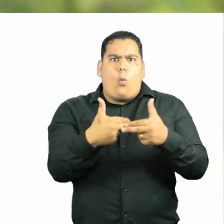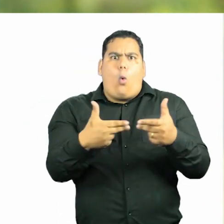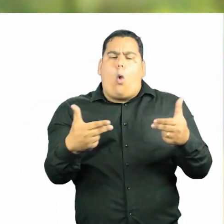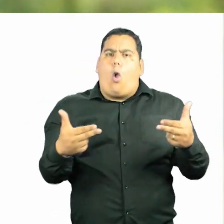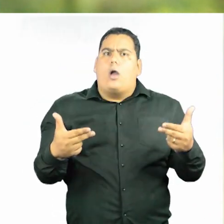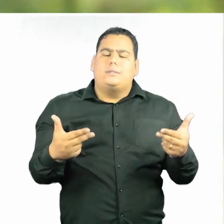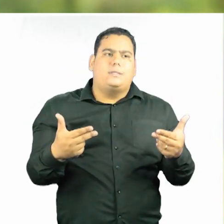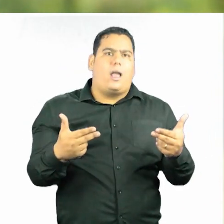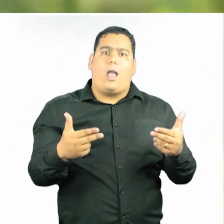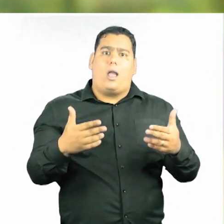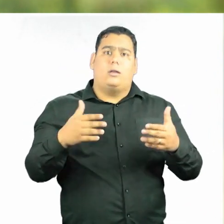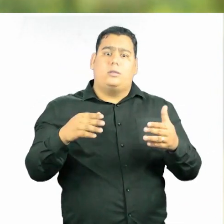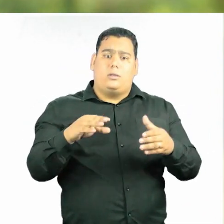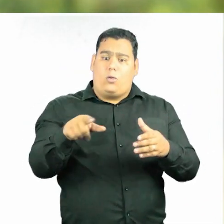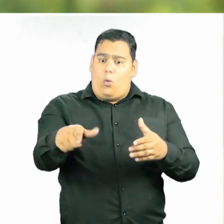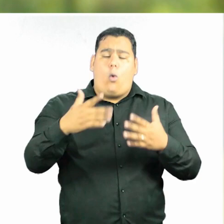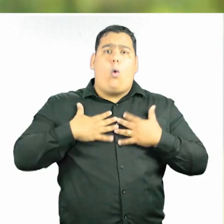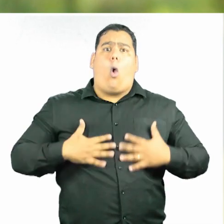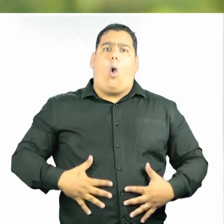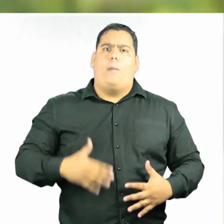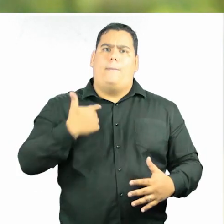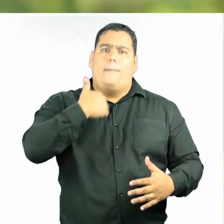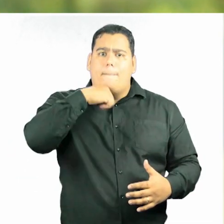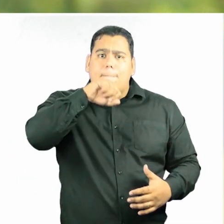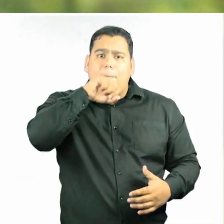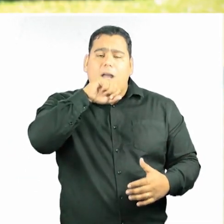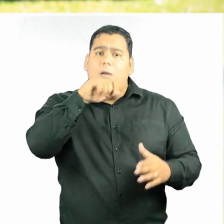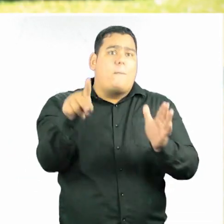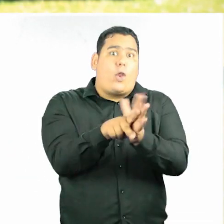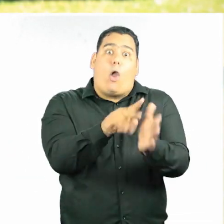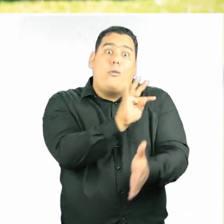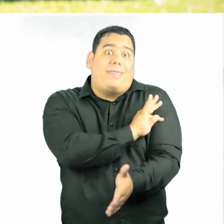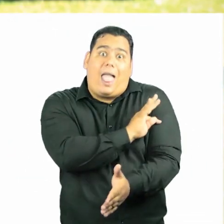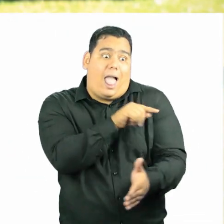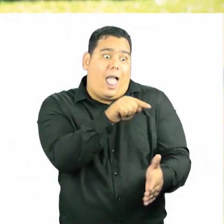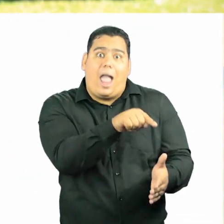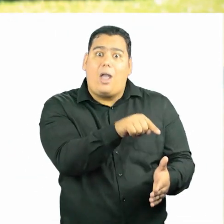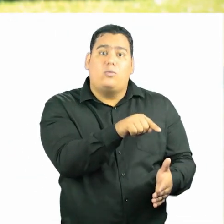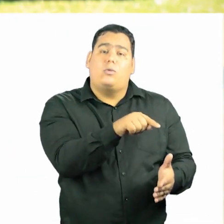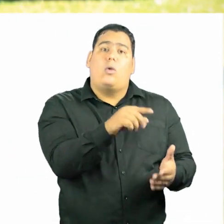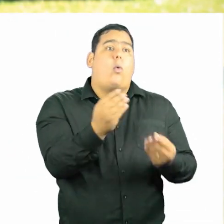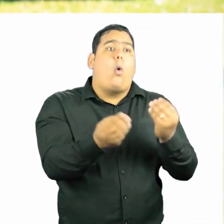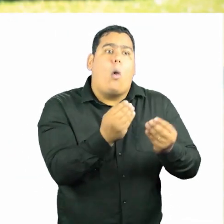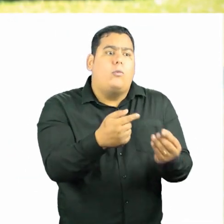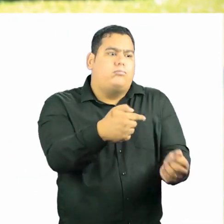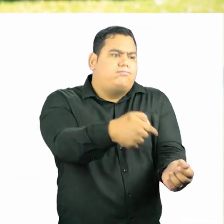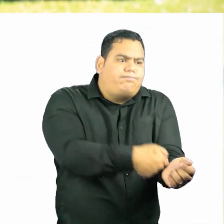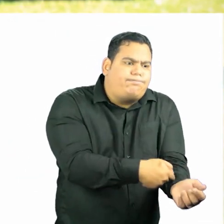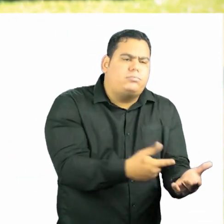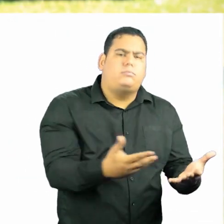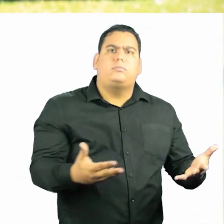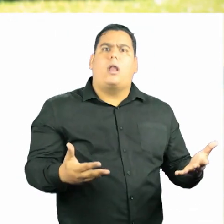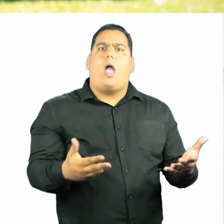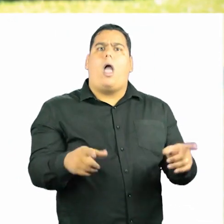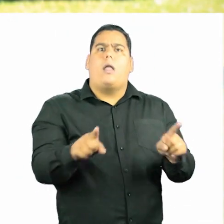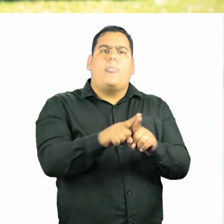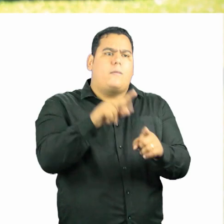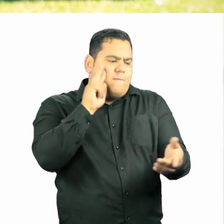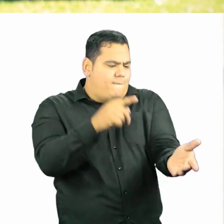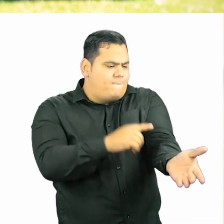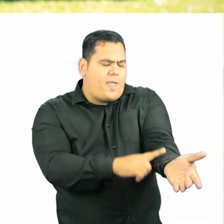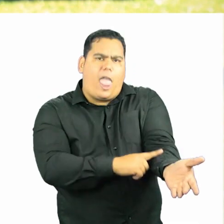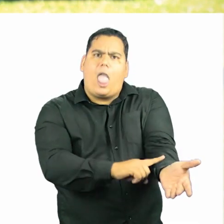no corpo da minha mãe, técnicas, como sondagem, como punção de